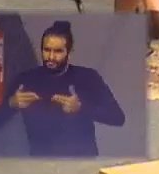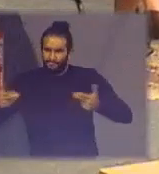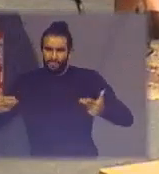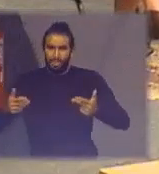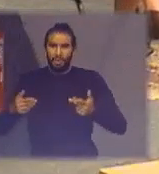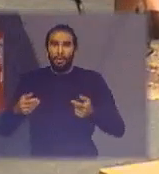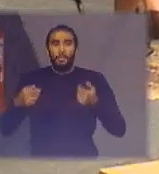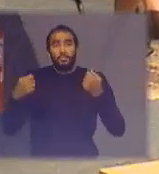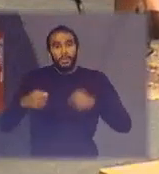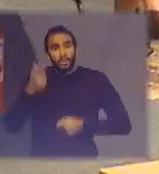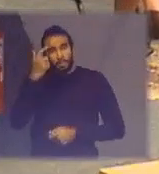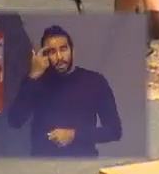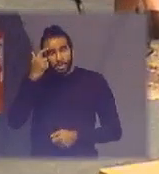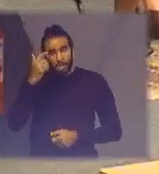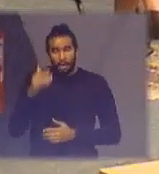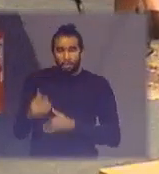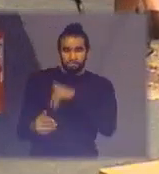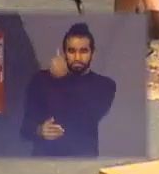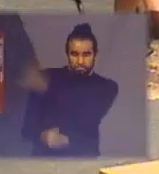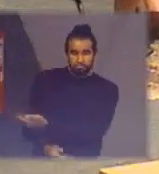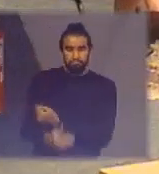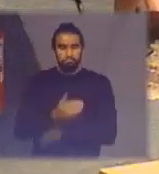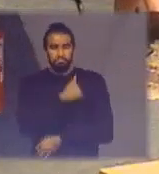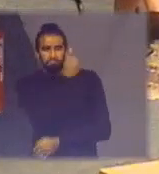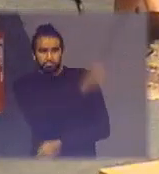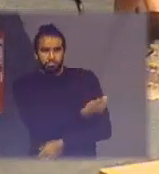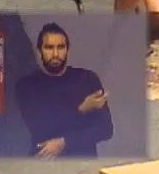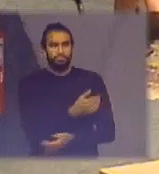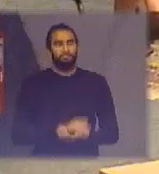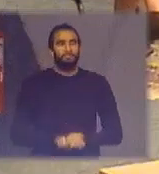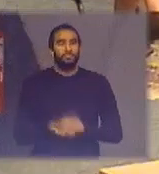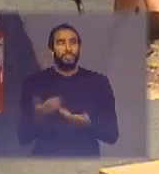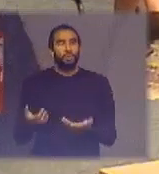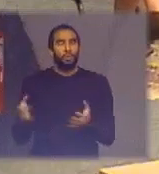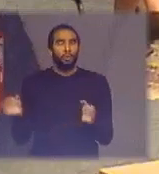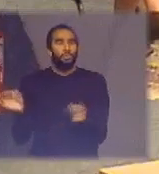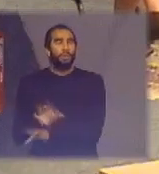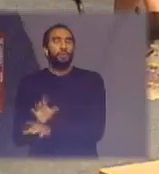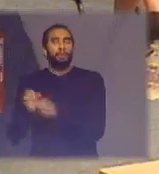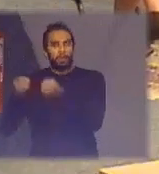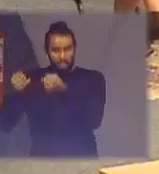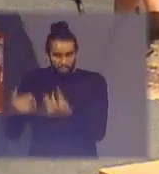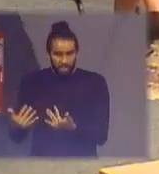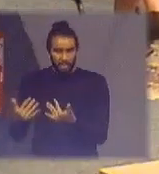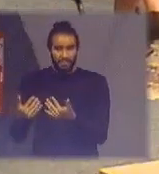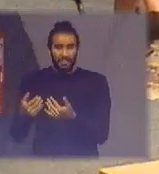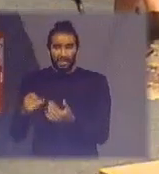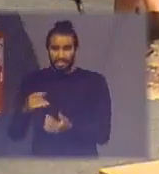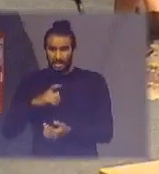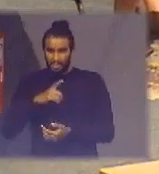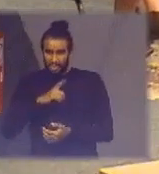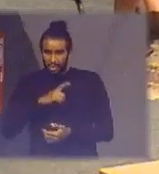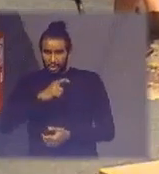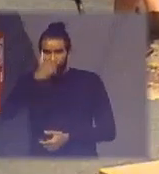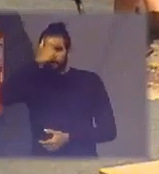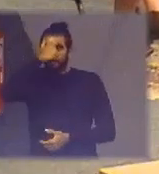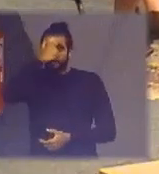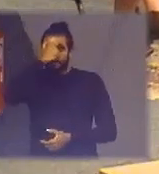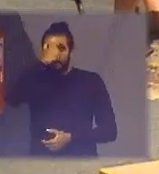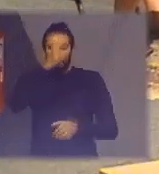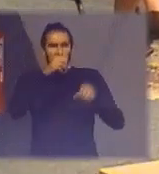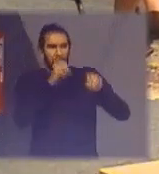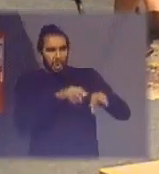o bem comum o uso do bem comum então eu encerro aqui falando isso enquanto a gente não tiver essa consciência seja por educação